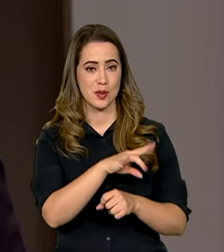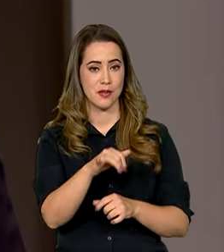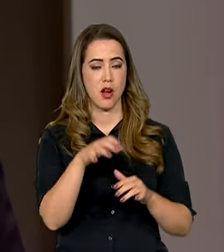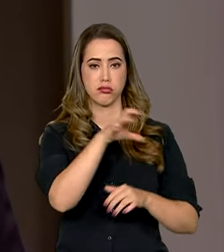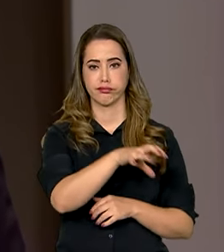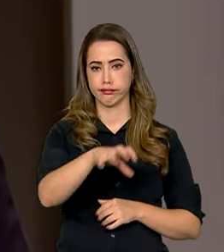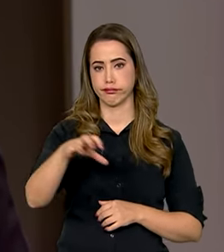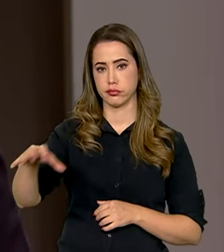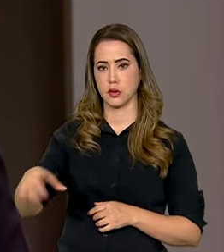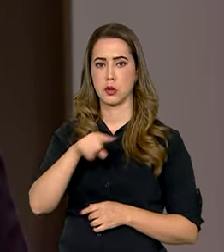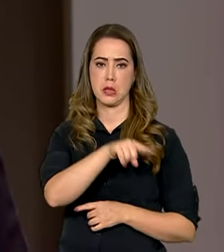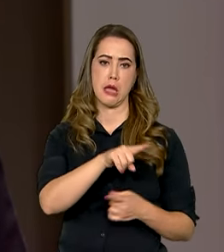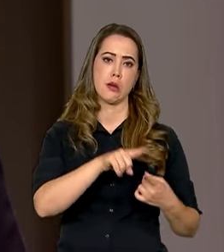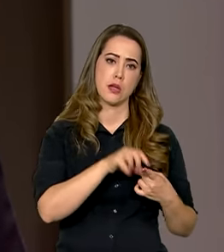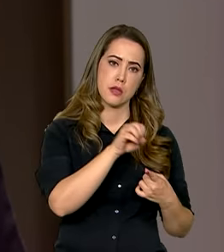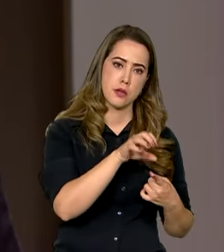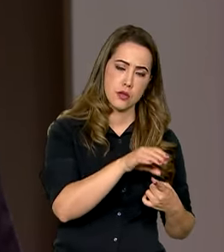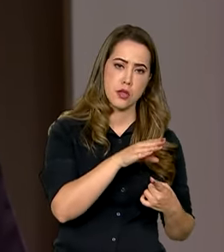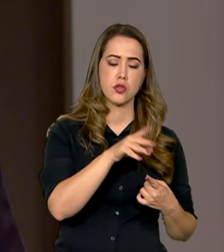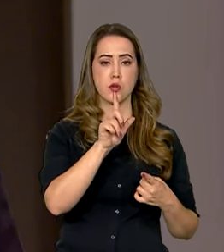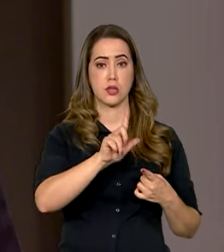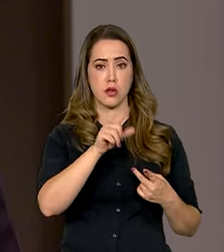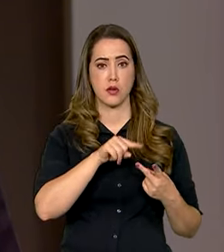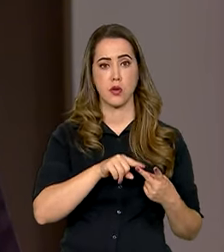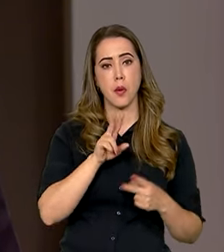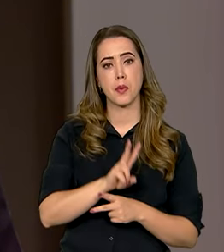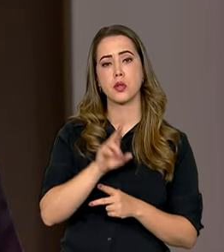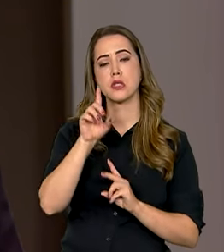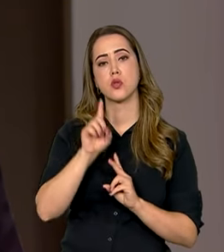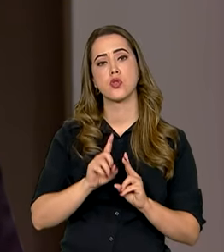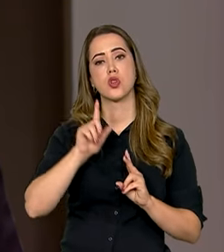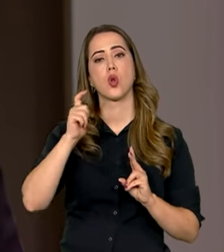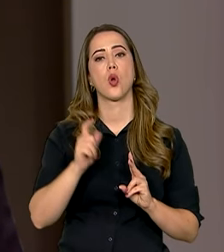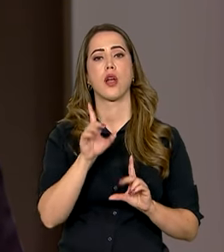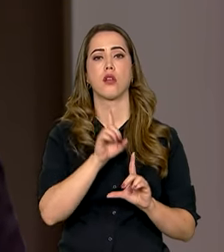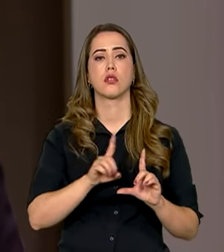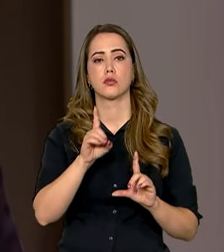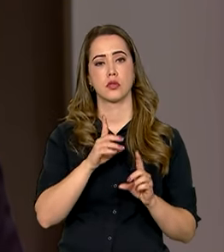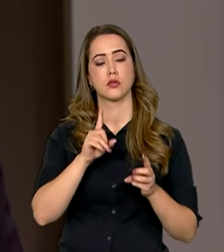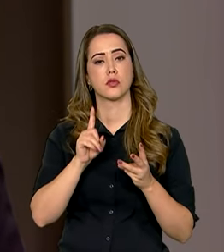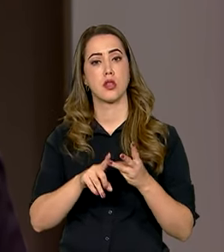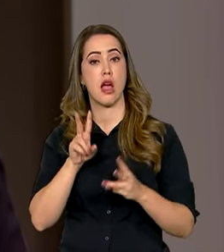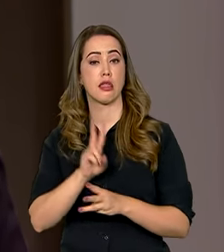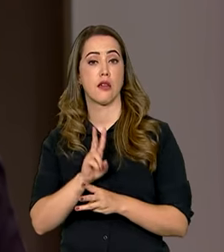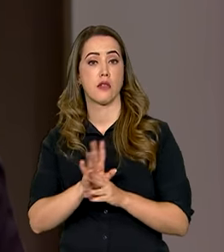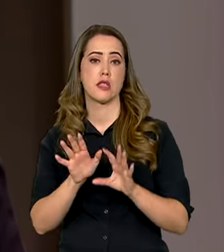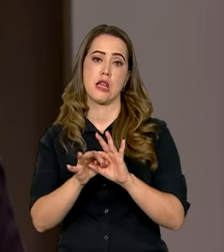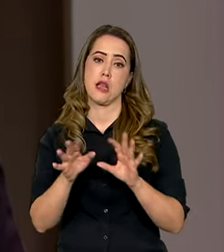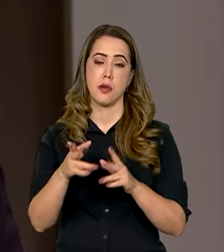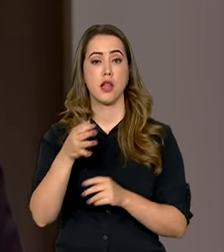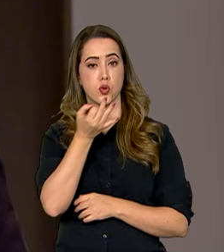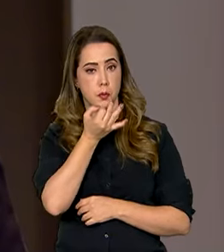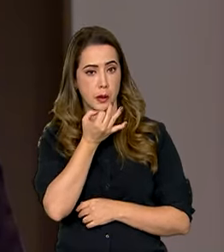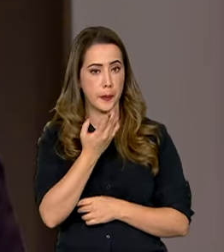diferentes áreas, entre elas a educação midiática, a proteção de direitos no ambiente digital, a defesa e a liberdade